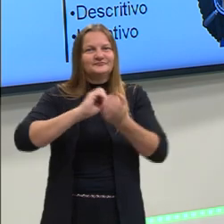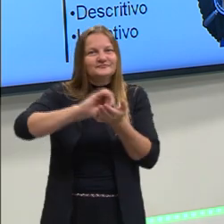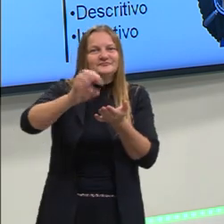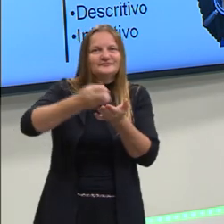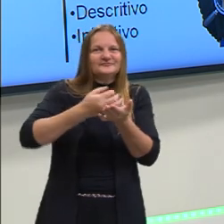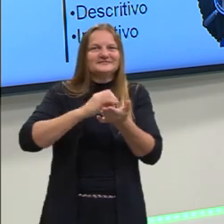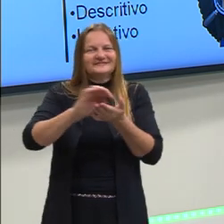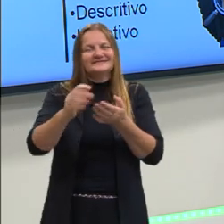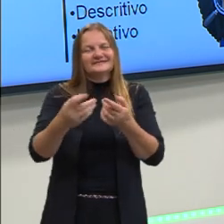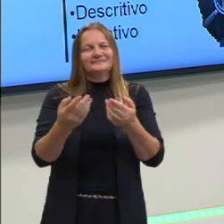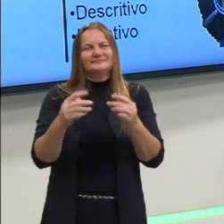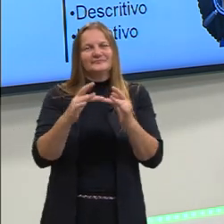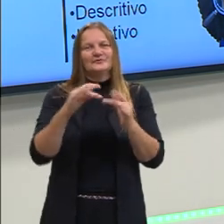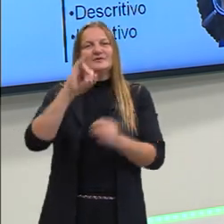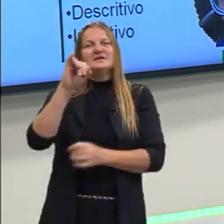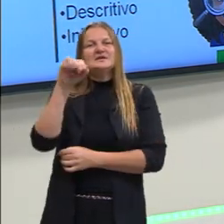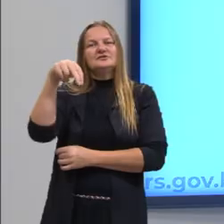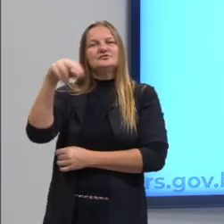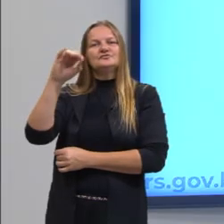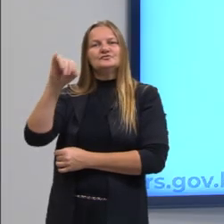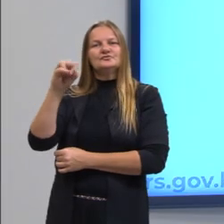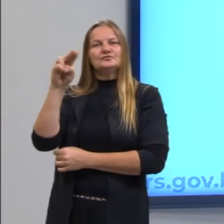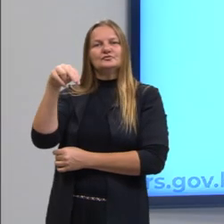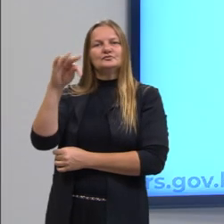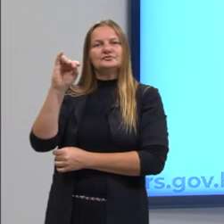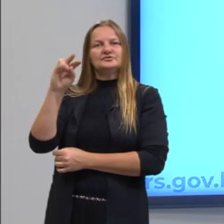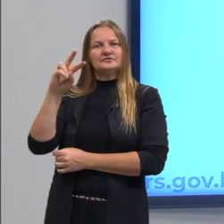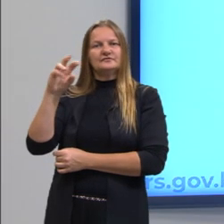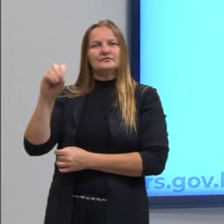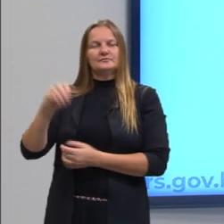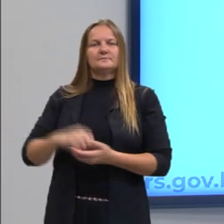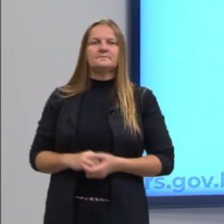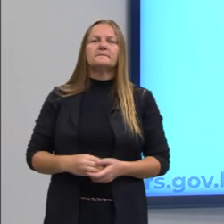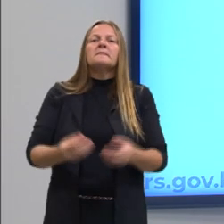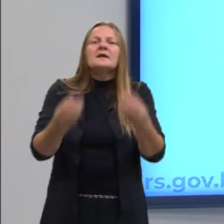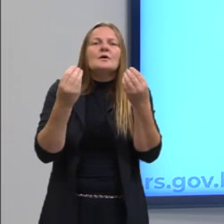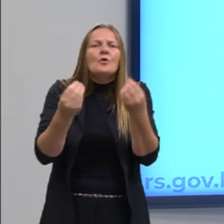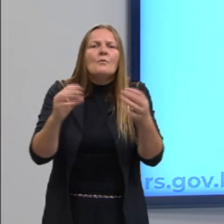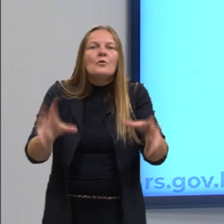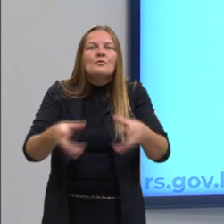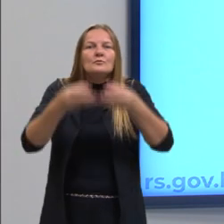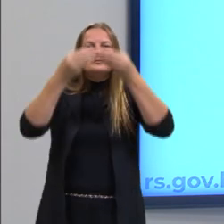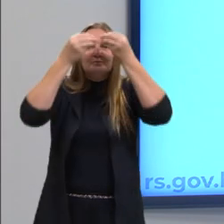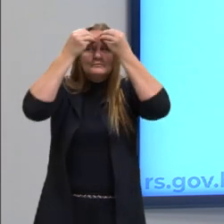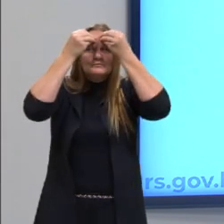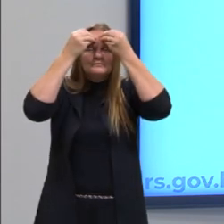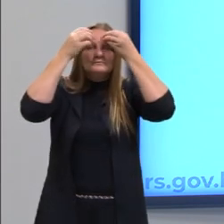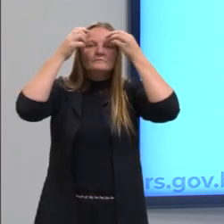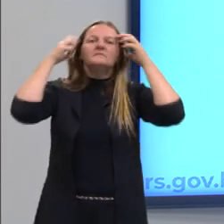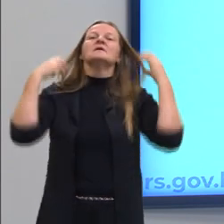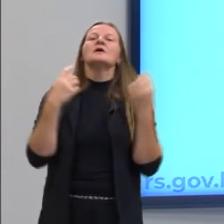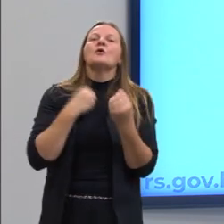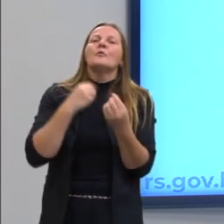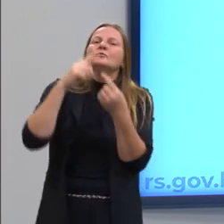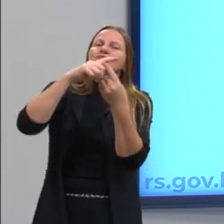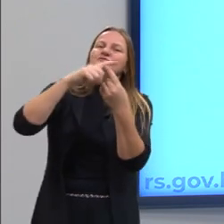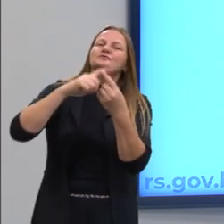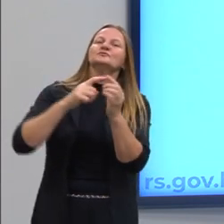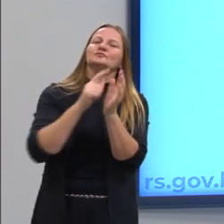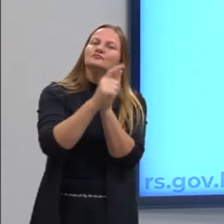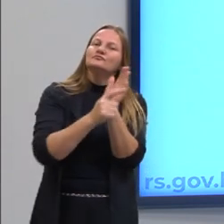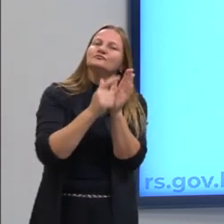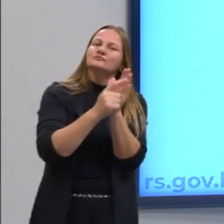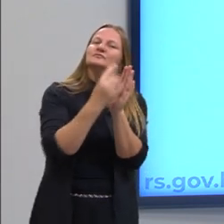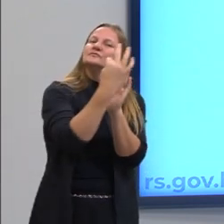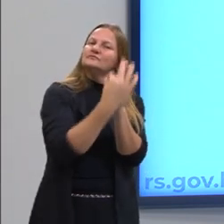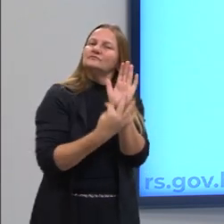o injuntivo. Certo? Então, gente, como é que nós podemos gravar isso? Os tipos textuais, eles